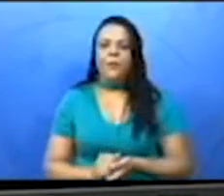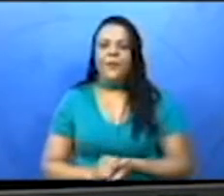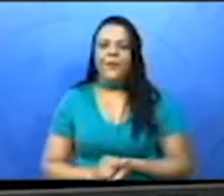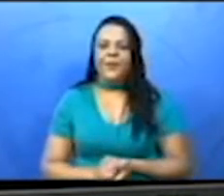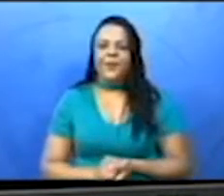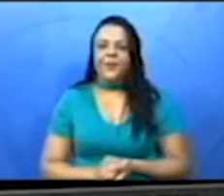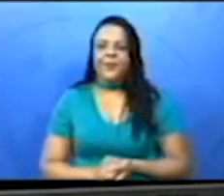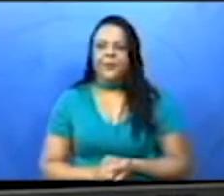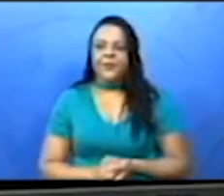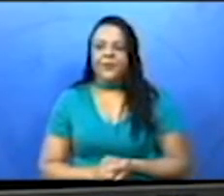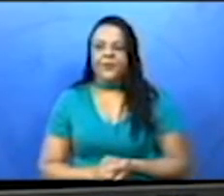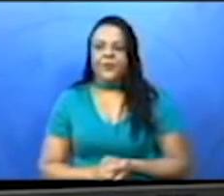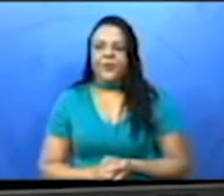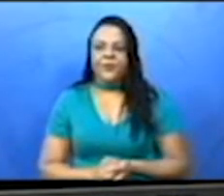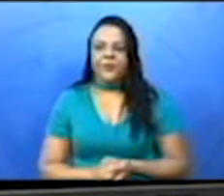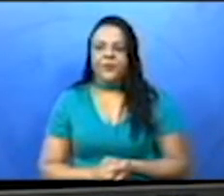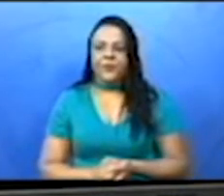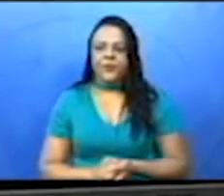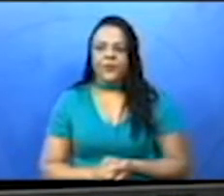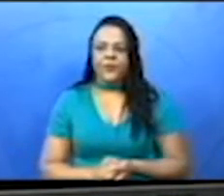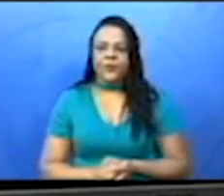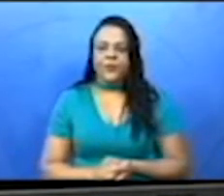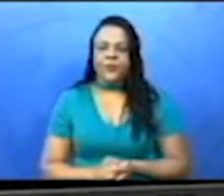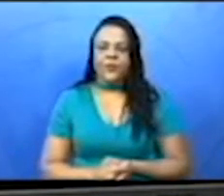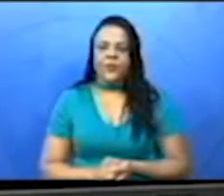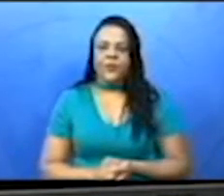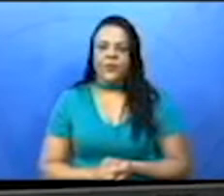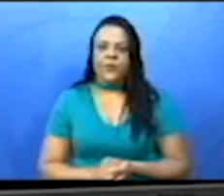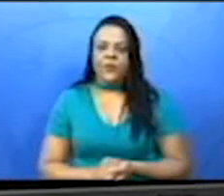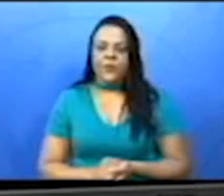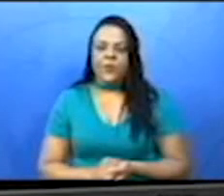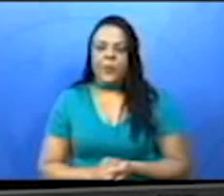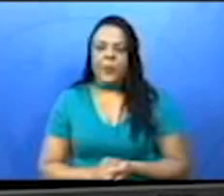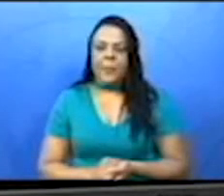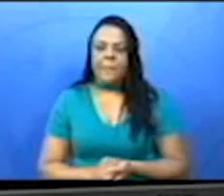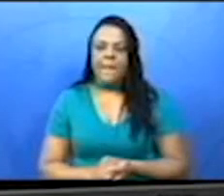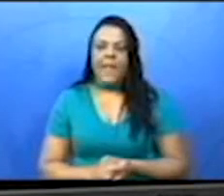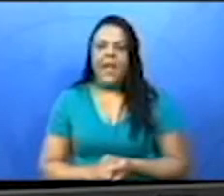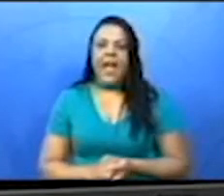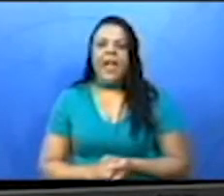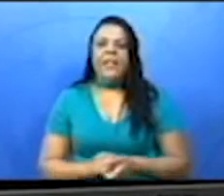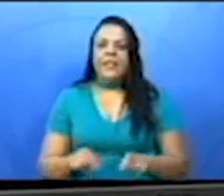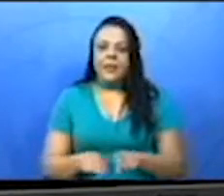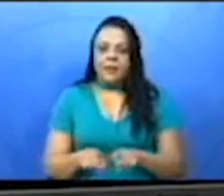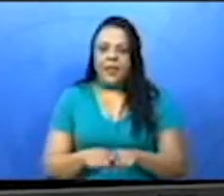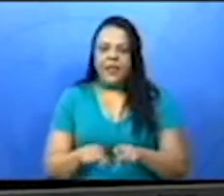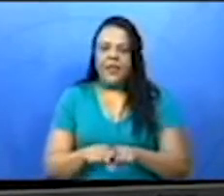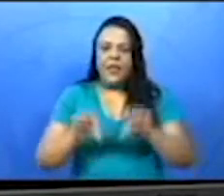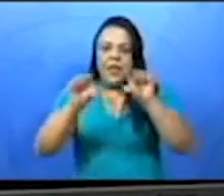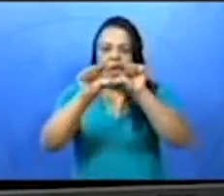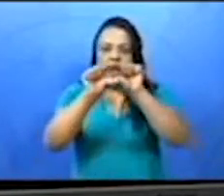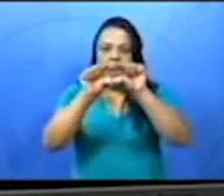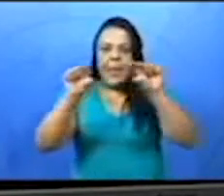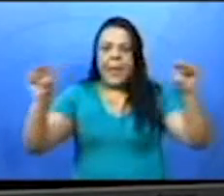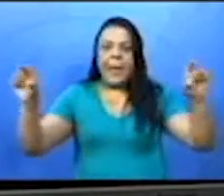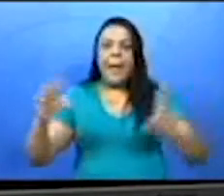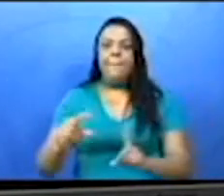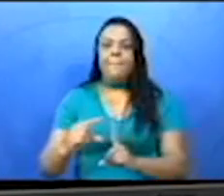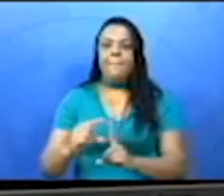Também está aqui um banco de palavras para que você